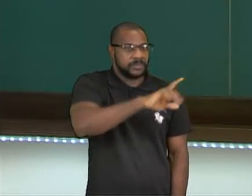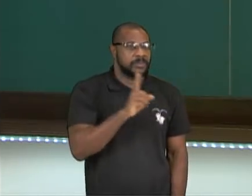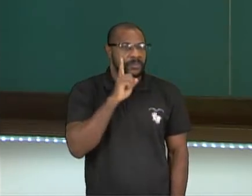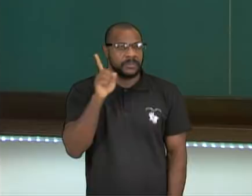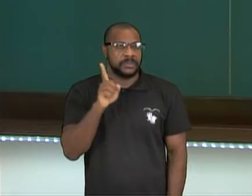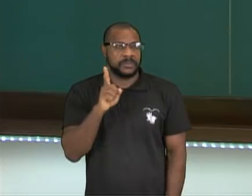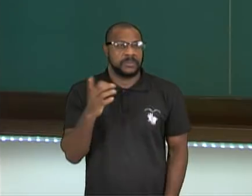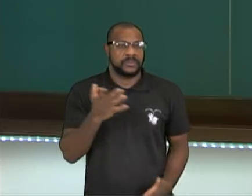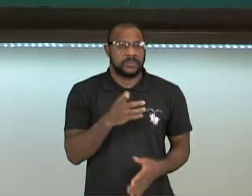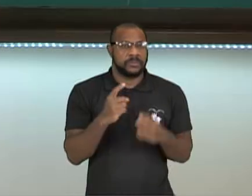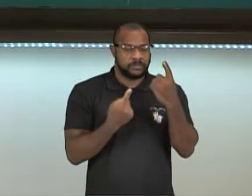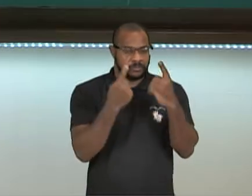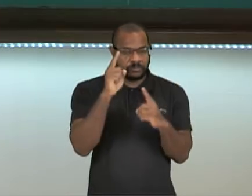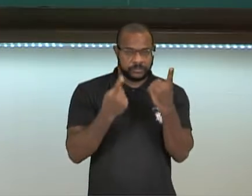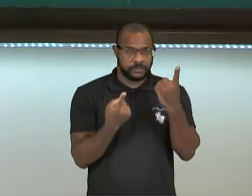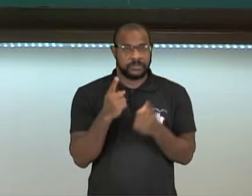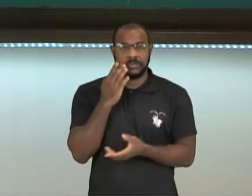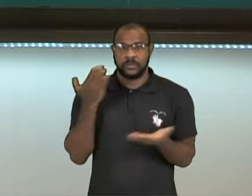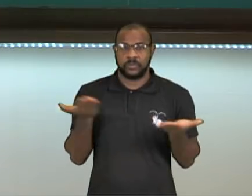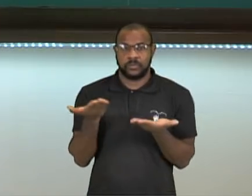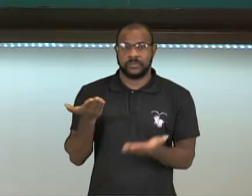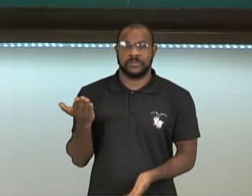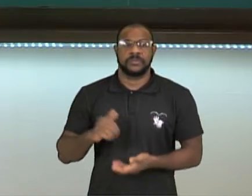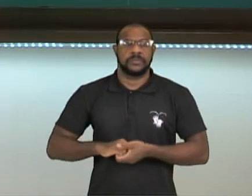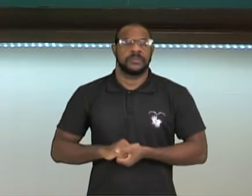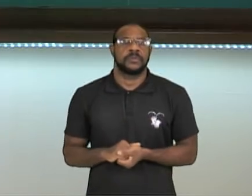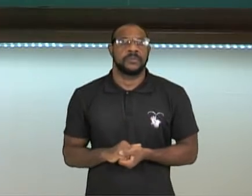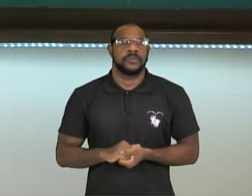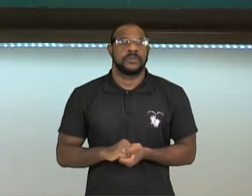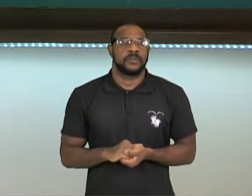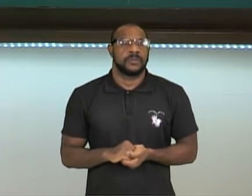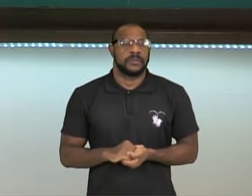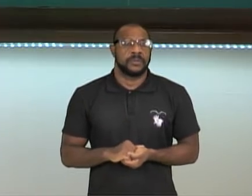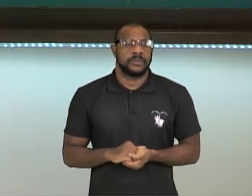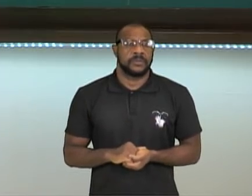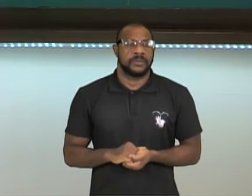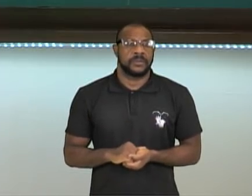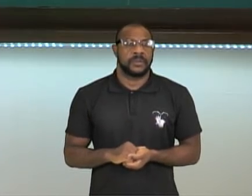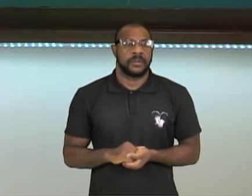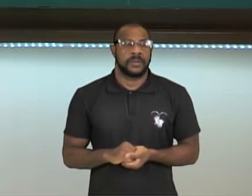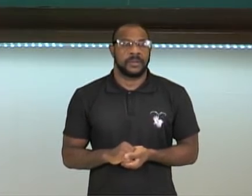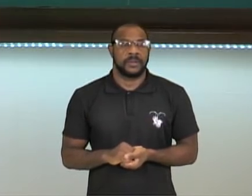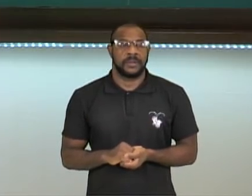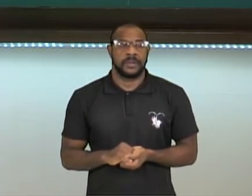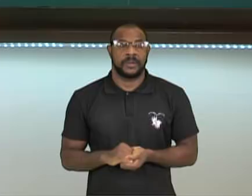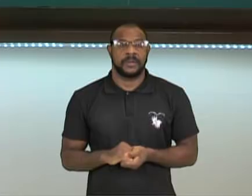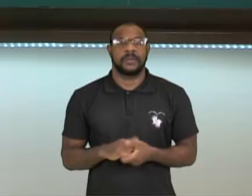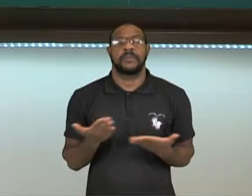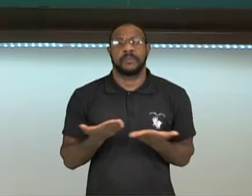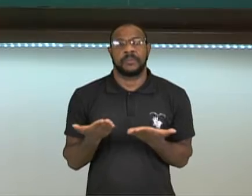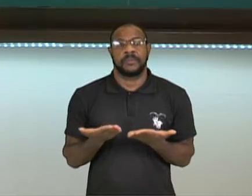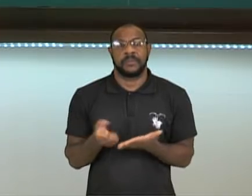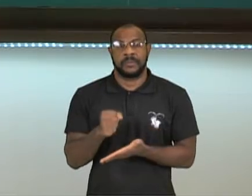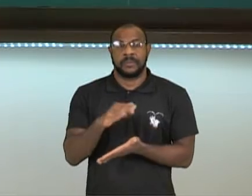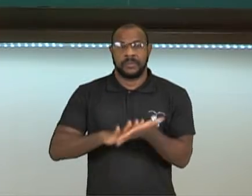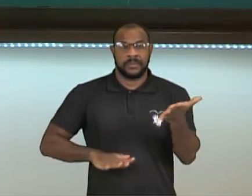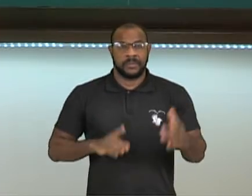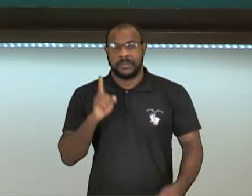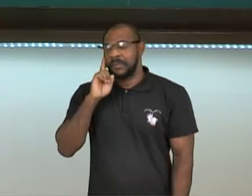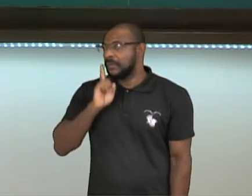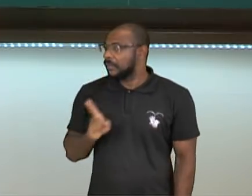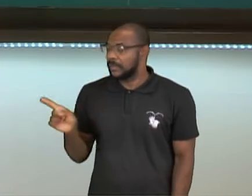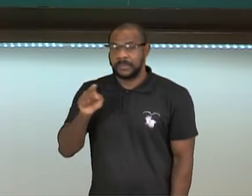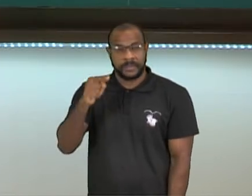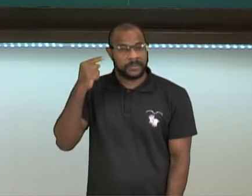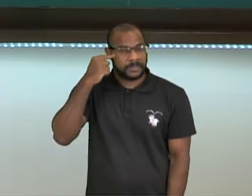Chile. Tá bom? Aí, agora nós temos uma atividade para vocês